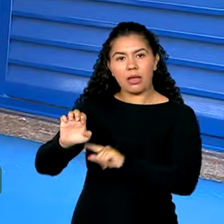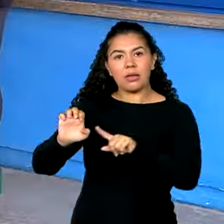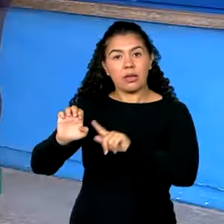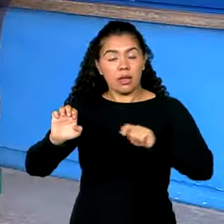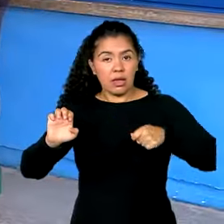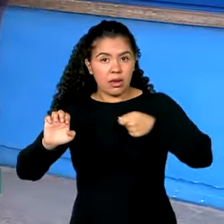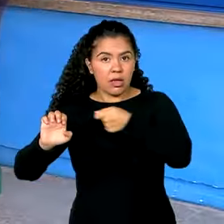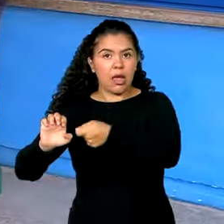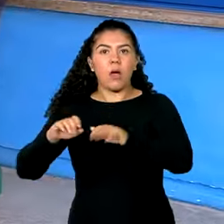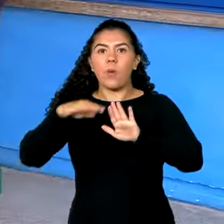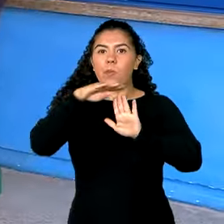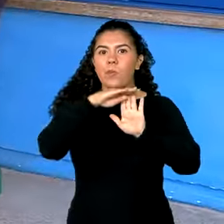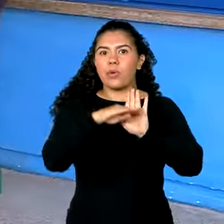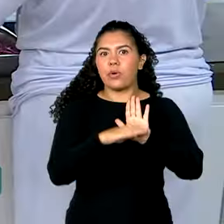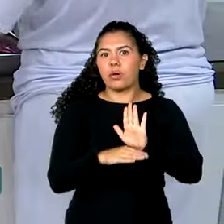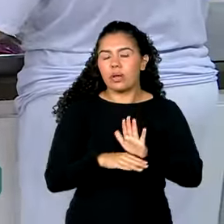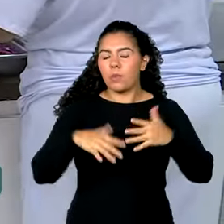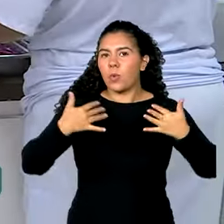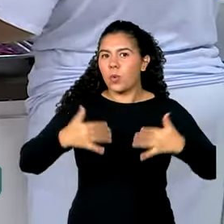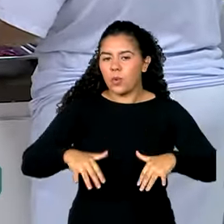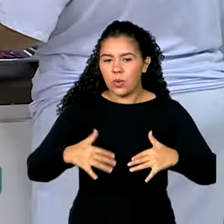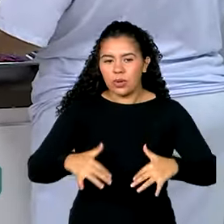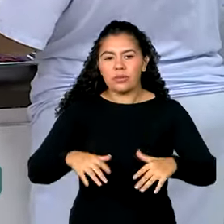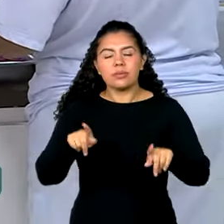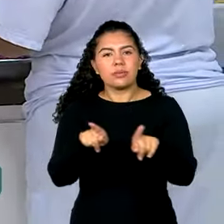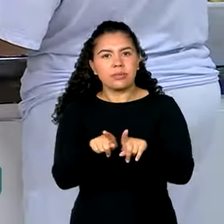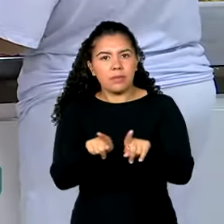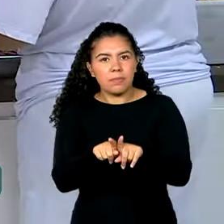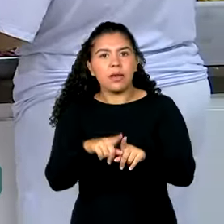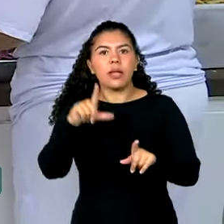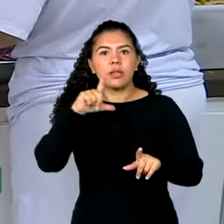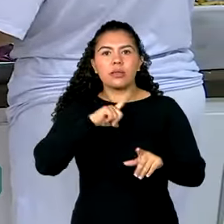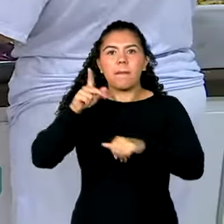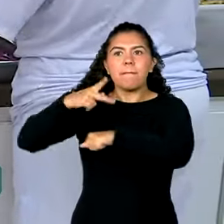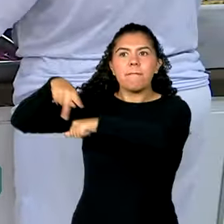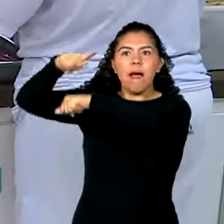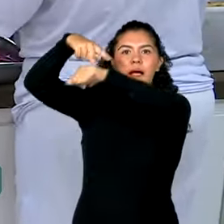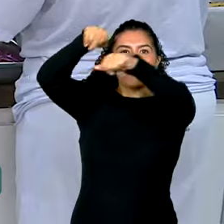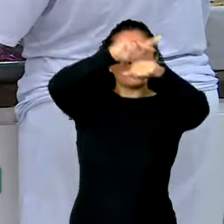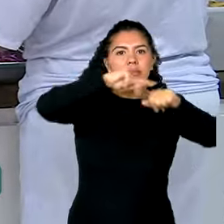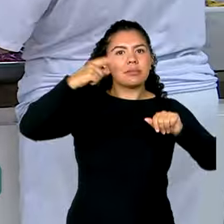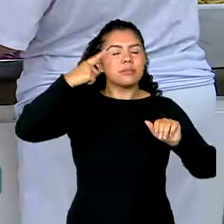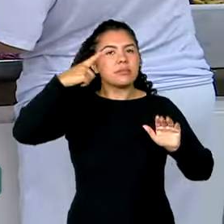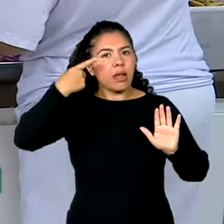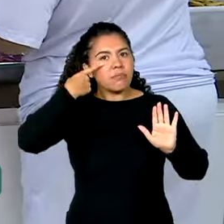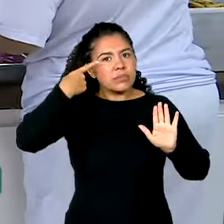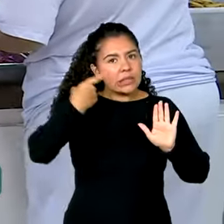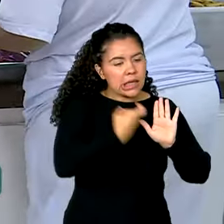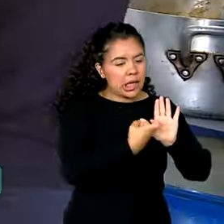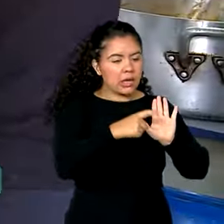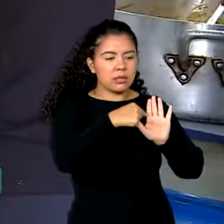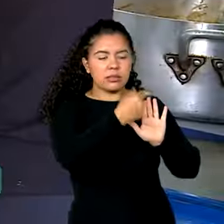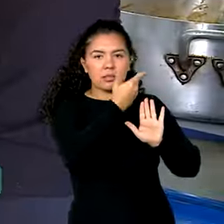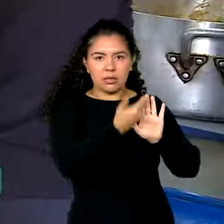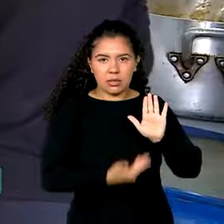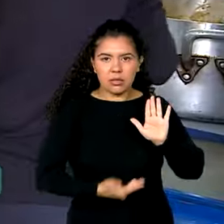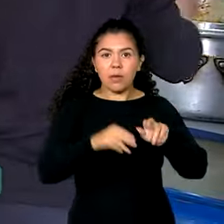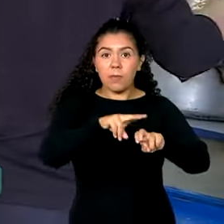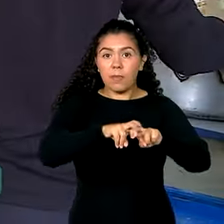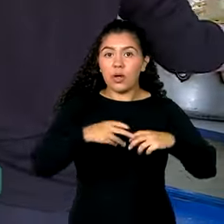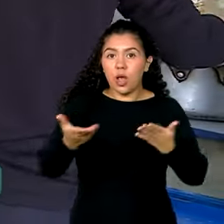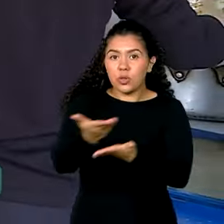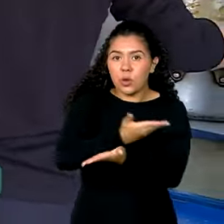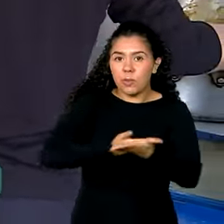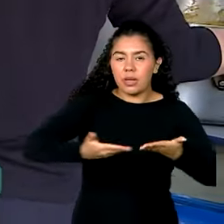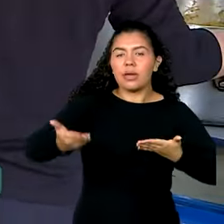considerado um dos maiores do mundo e tem despertado o interesse de outros países. Por meio de cooperação internacional, muitos vieram